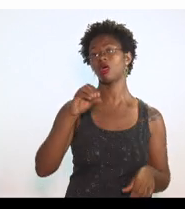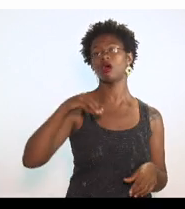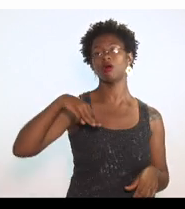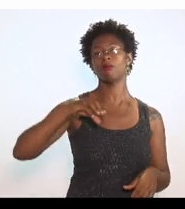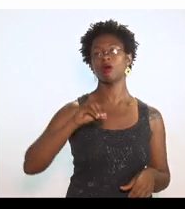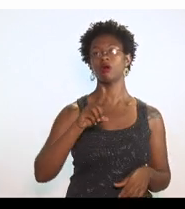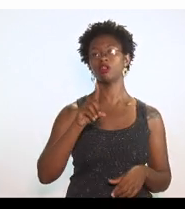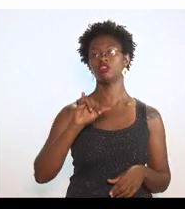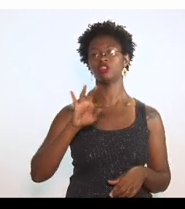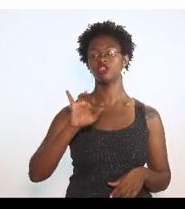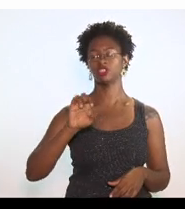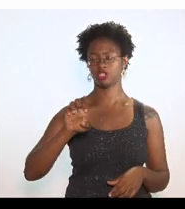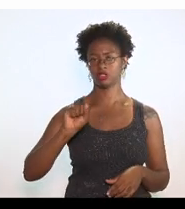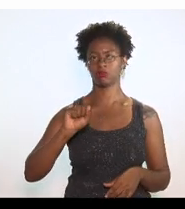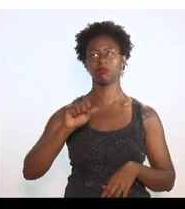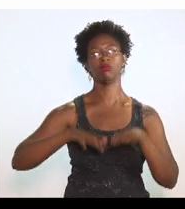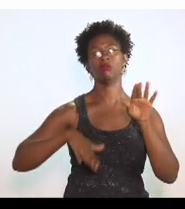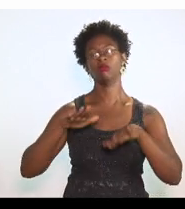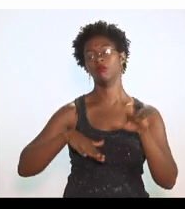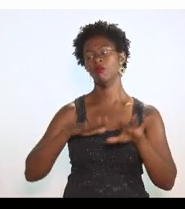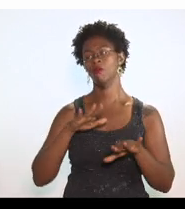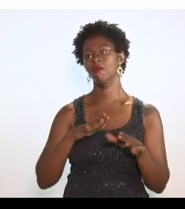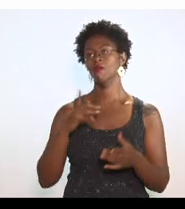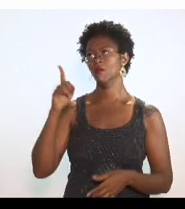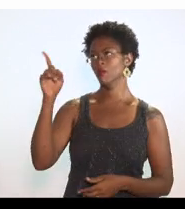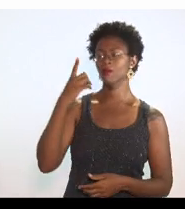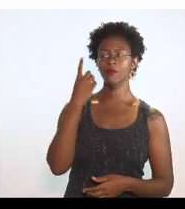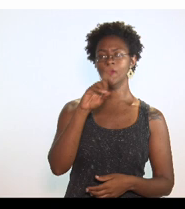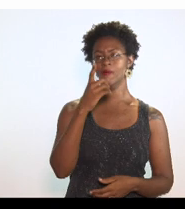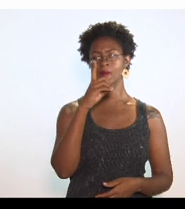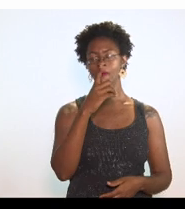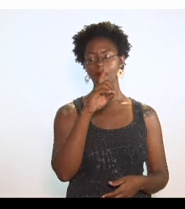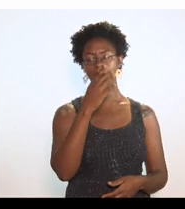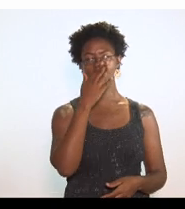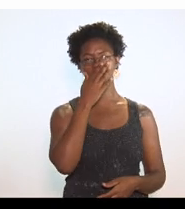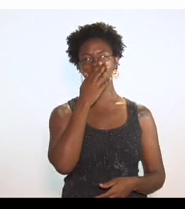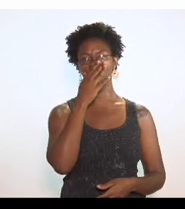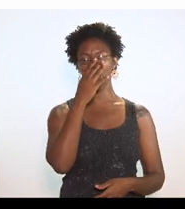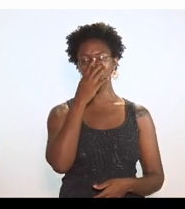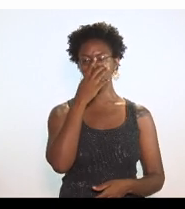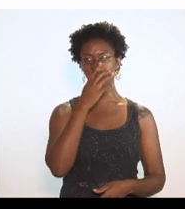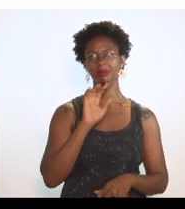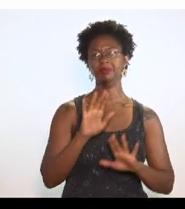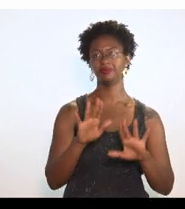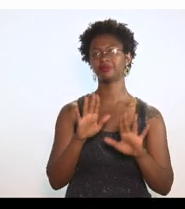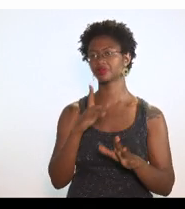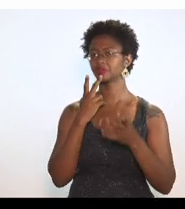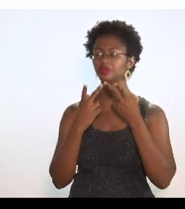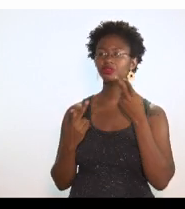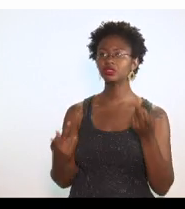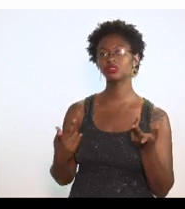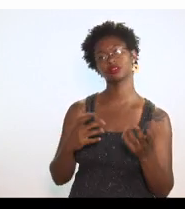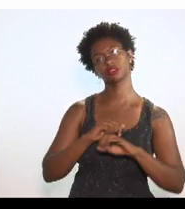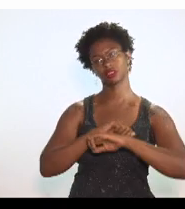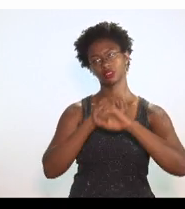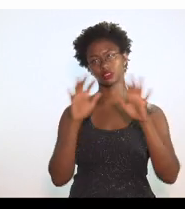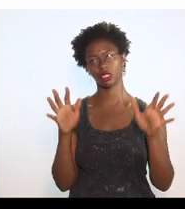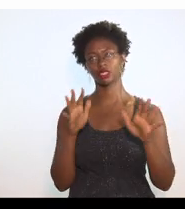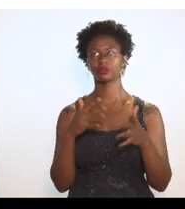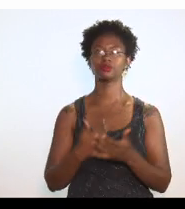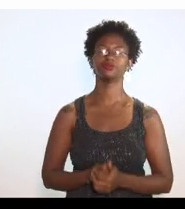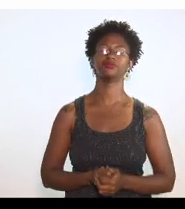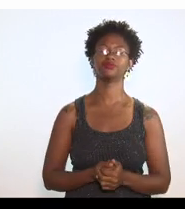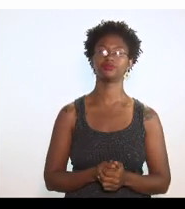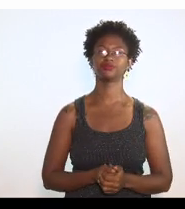pode variar de acordo com o preço do dólar, pode ser que a receita não caia, mas a margem diminua muito, e é óbvio que em momento algum a